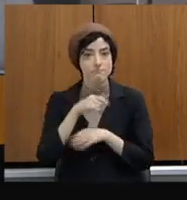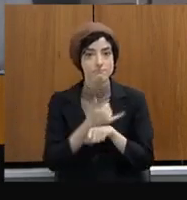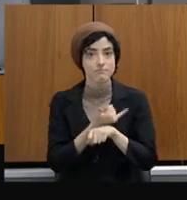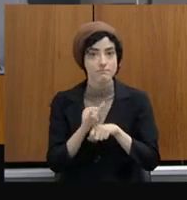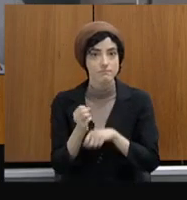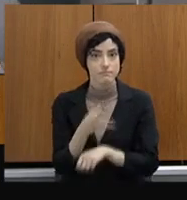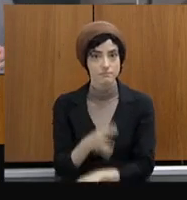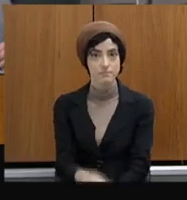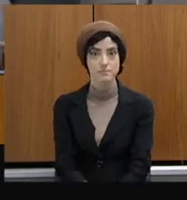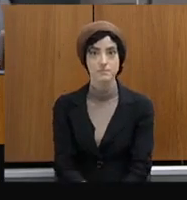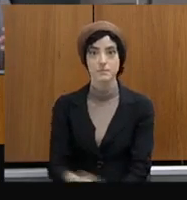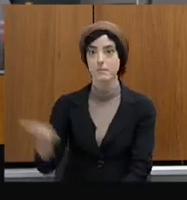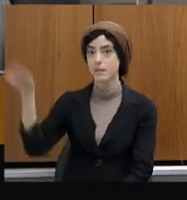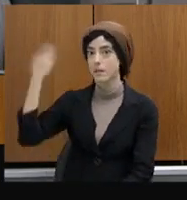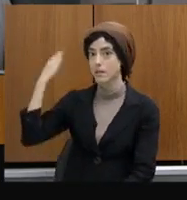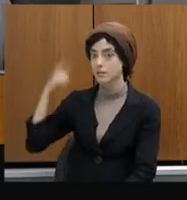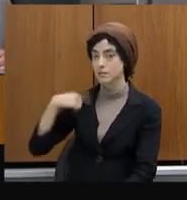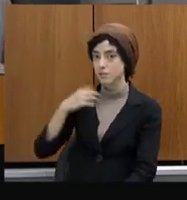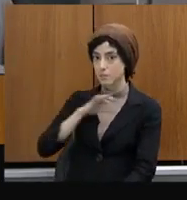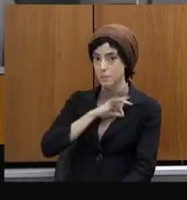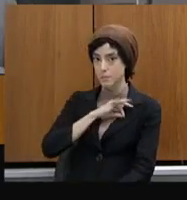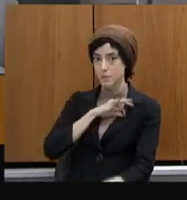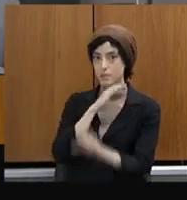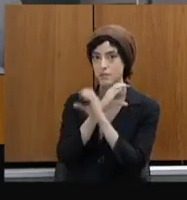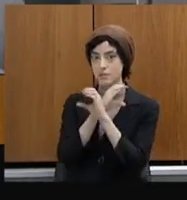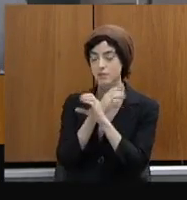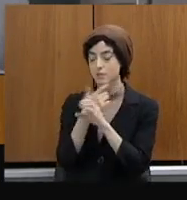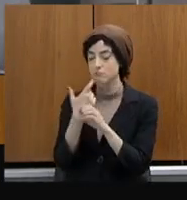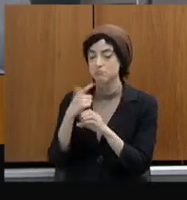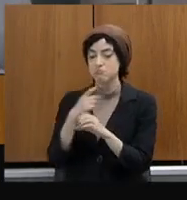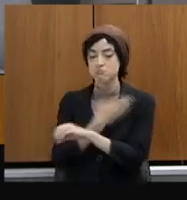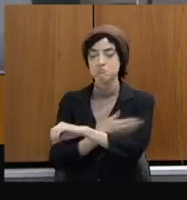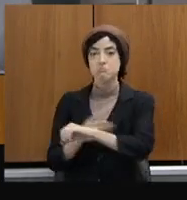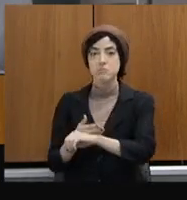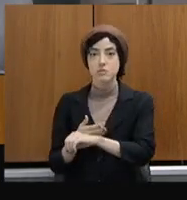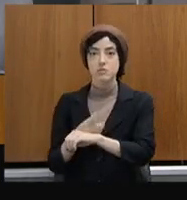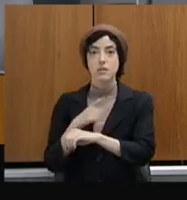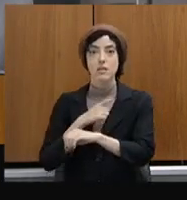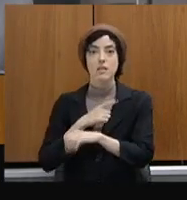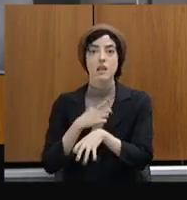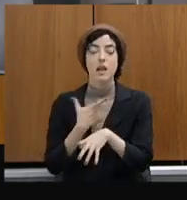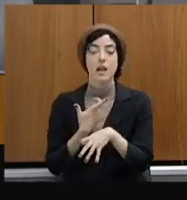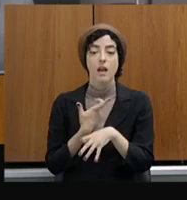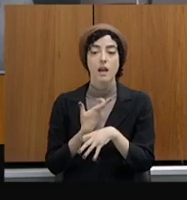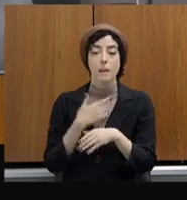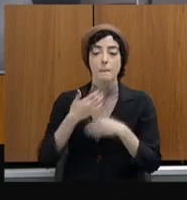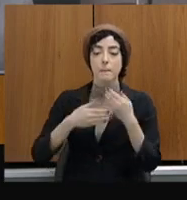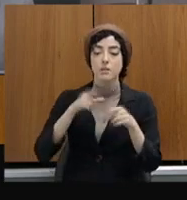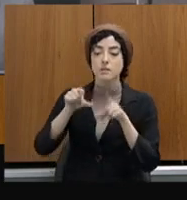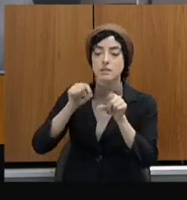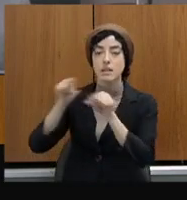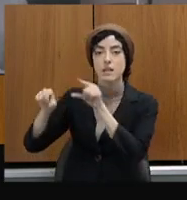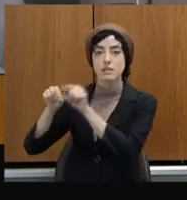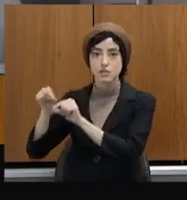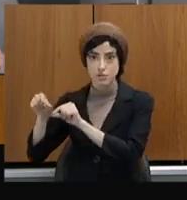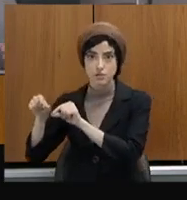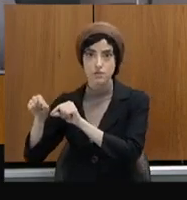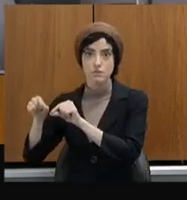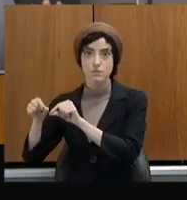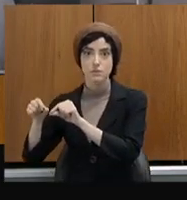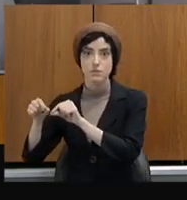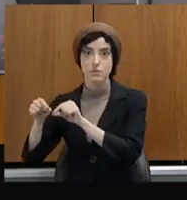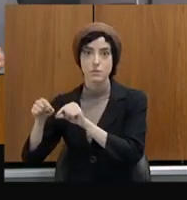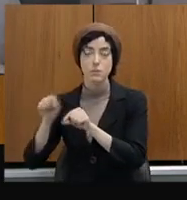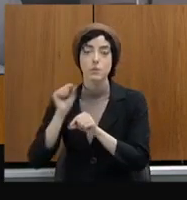por hábito fazer processos seletivos para a direção de departamentos e delegacias regionais. Então,